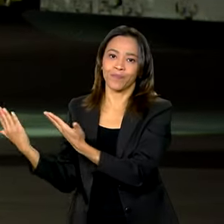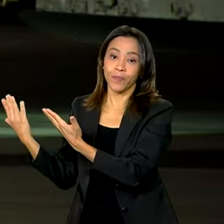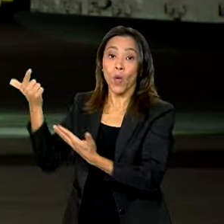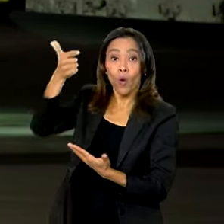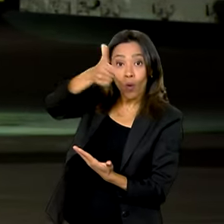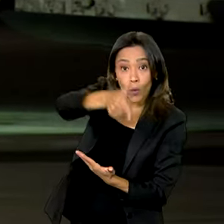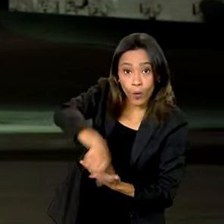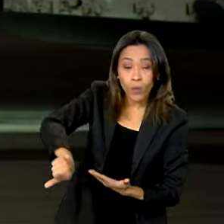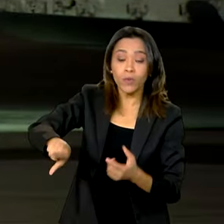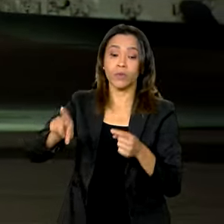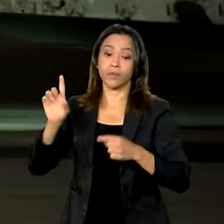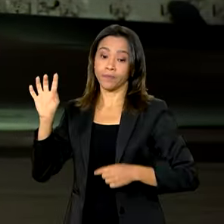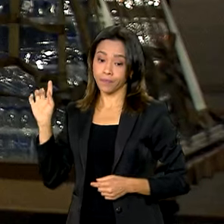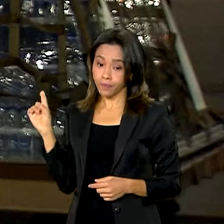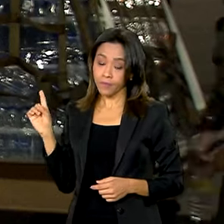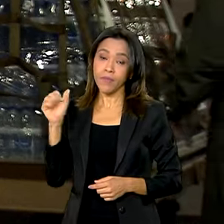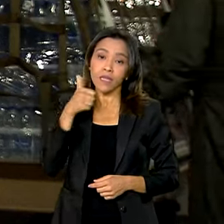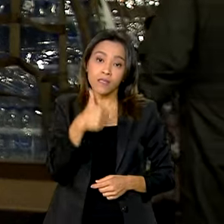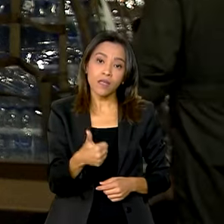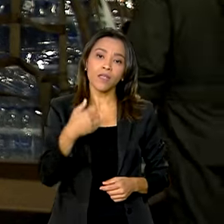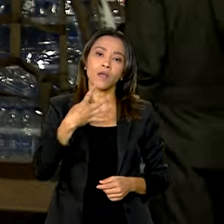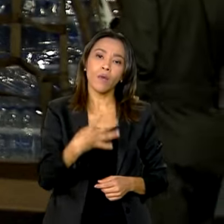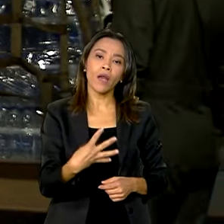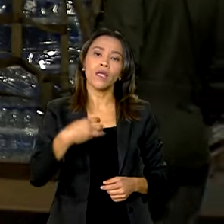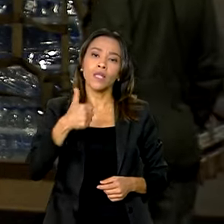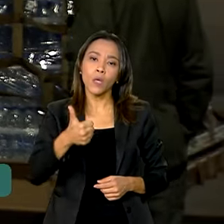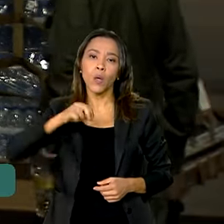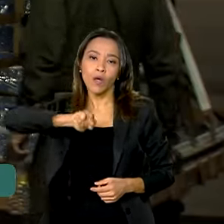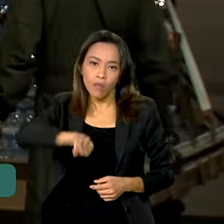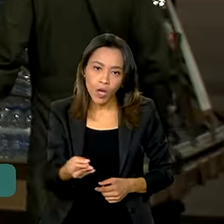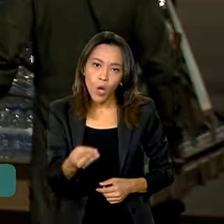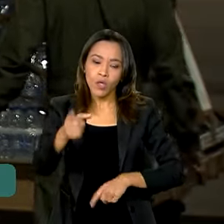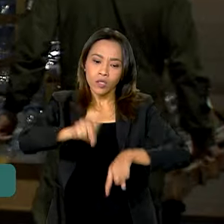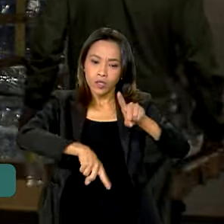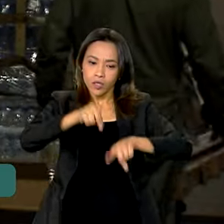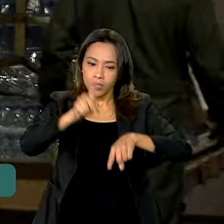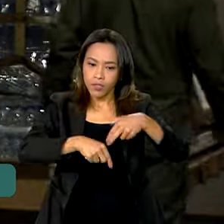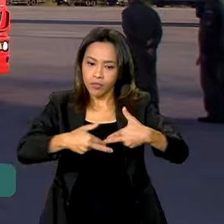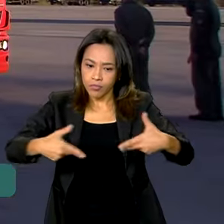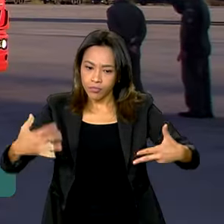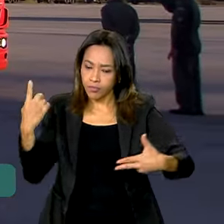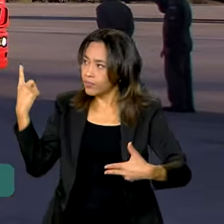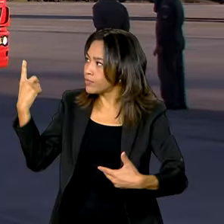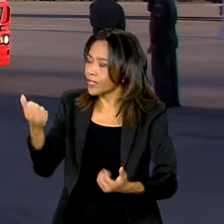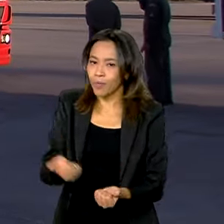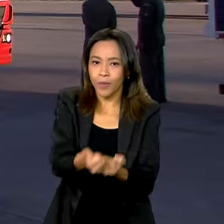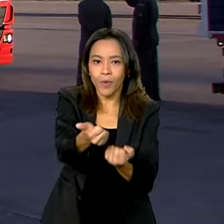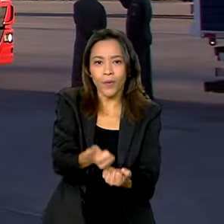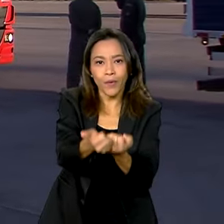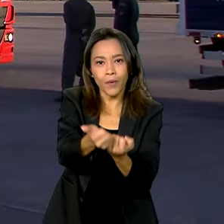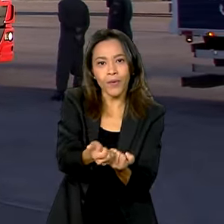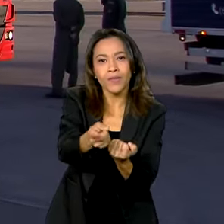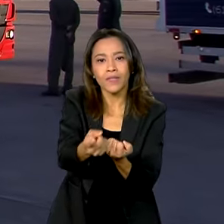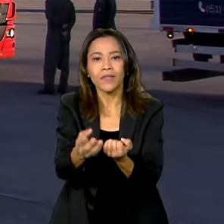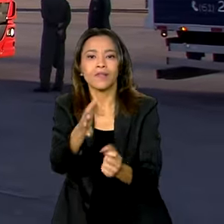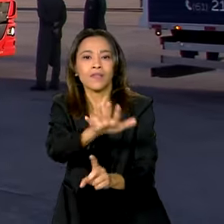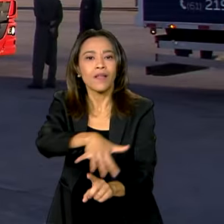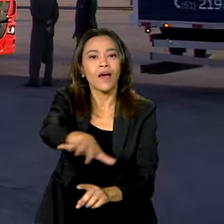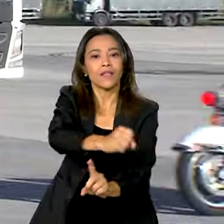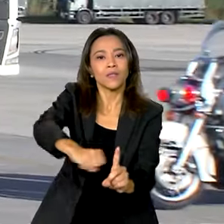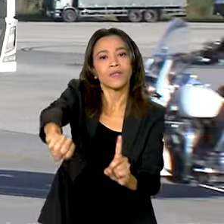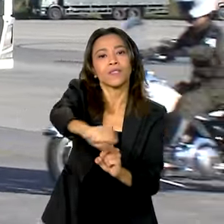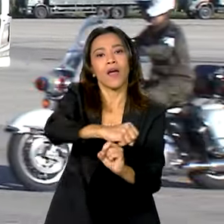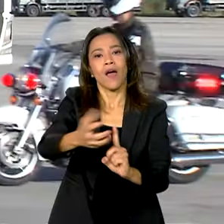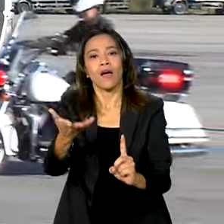Outros R 141 milhões de reais em recursos remanescentes para ações de assistência social no